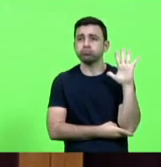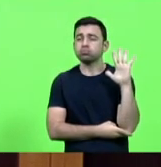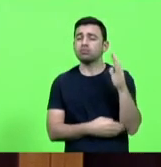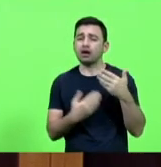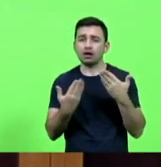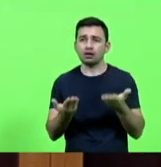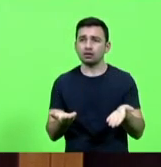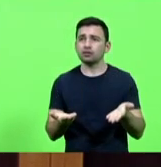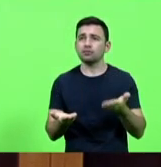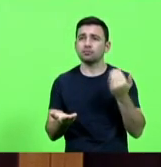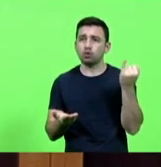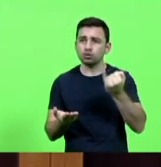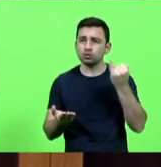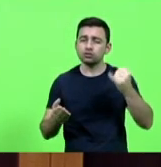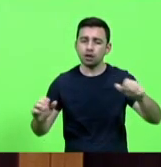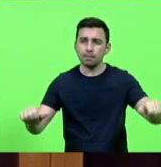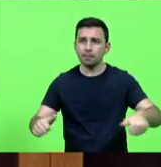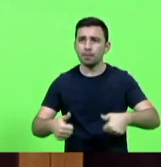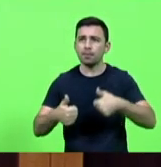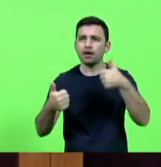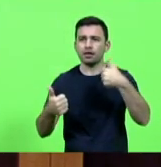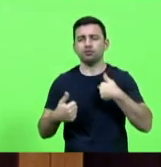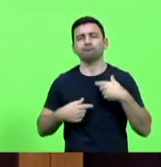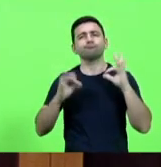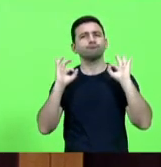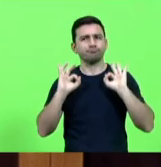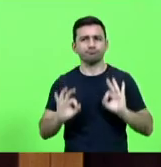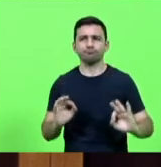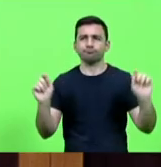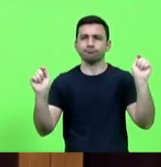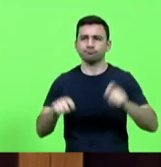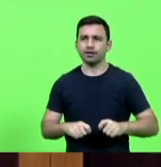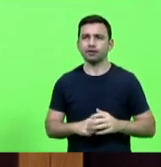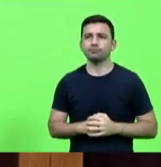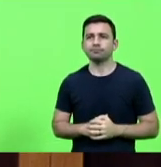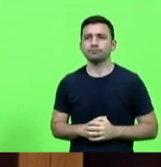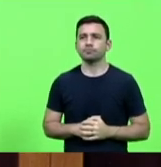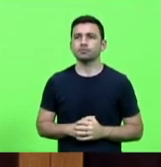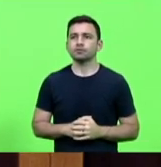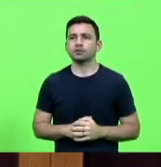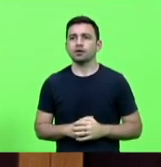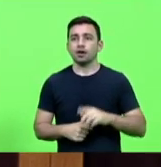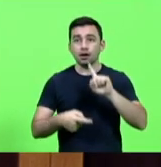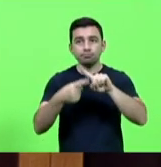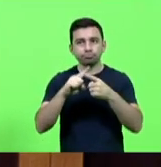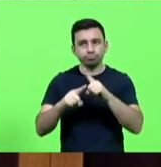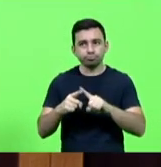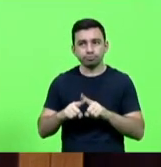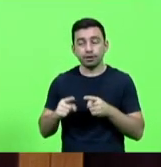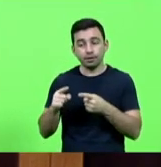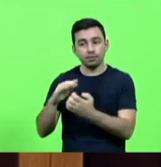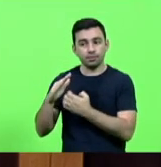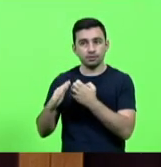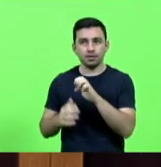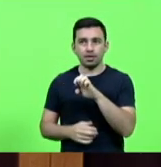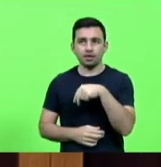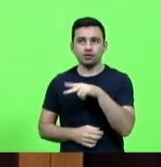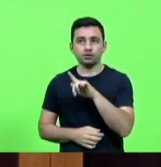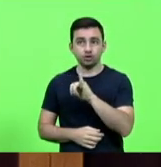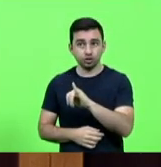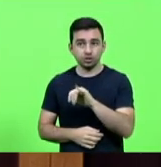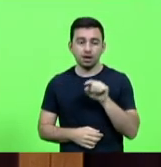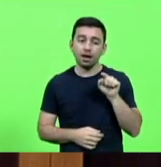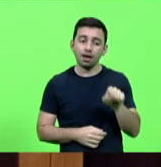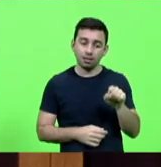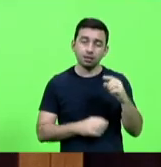sendo recuperado isso eu tenho certeza as negociações entre a empresa Engie e a empresa Fran estão